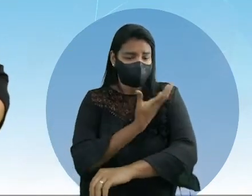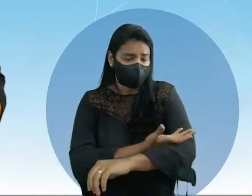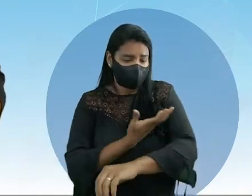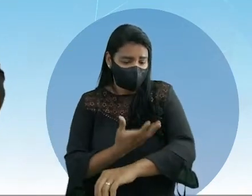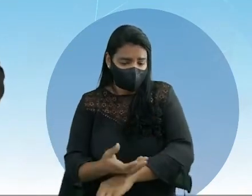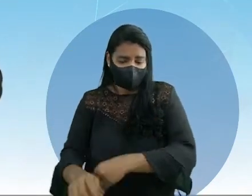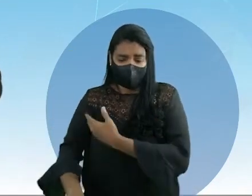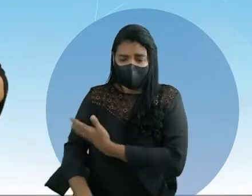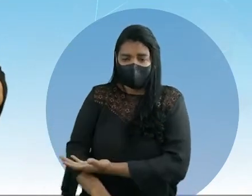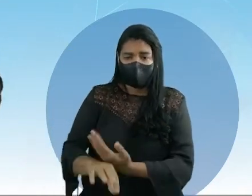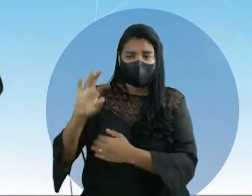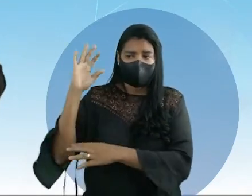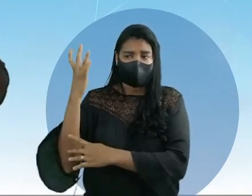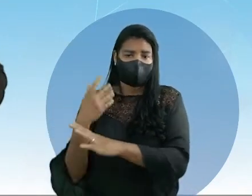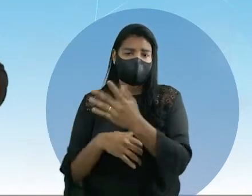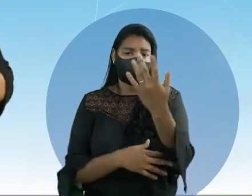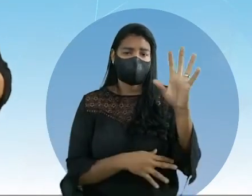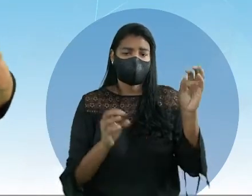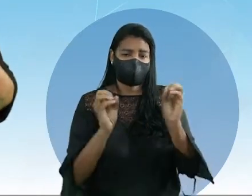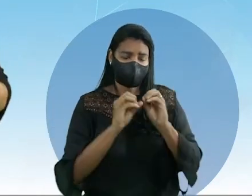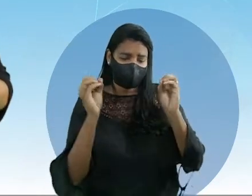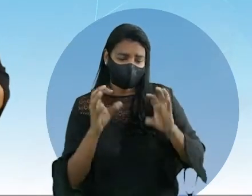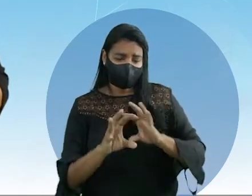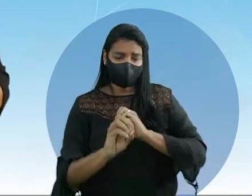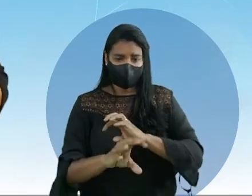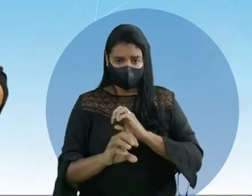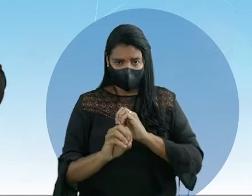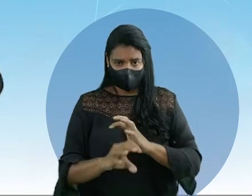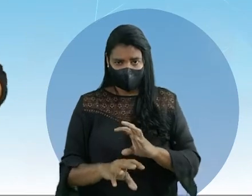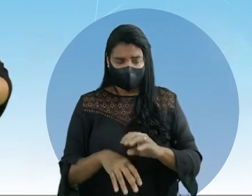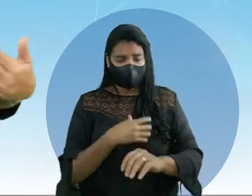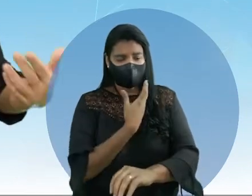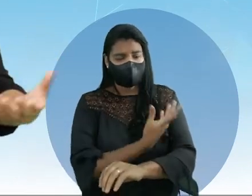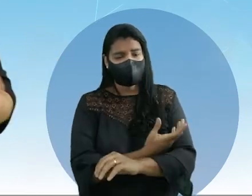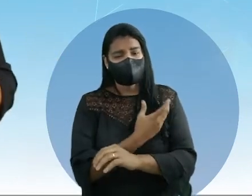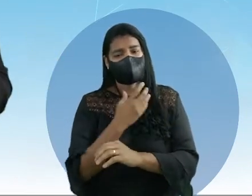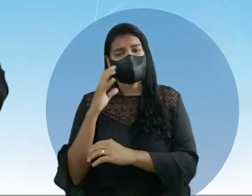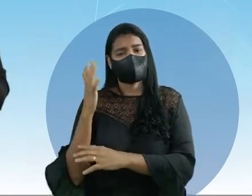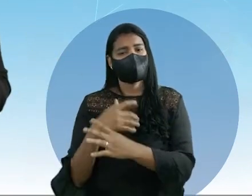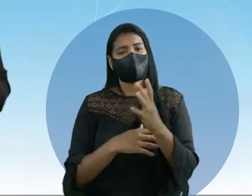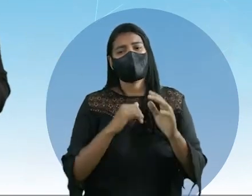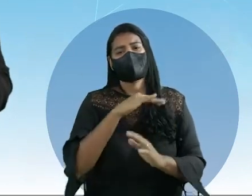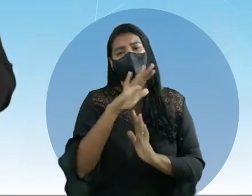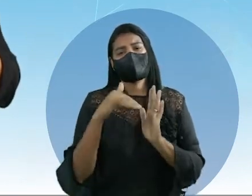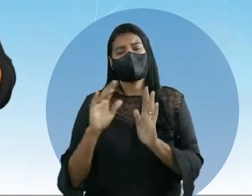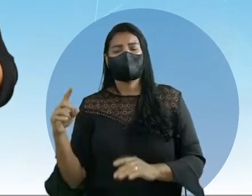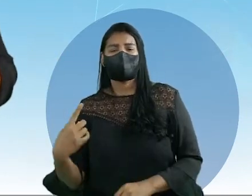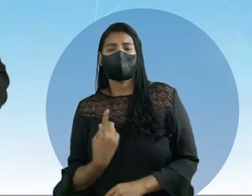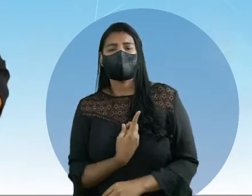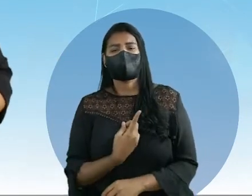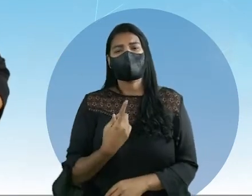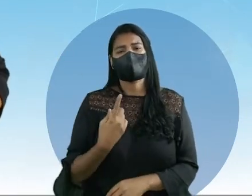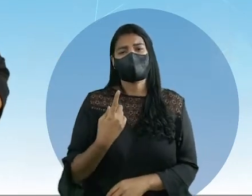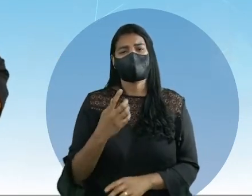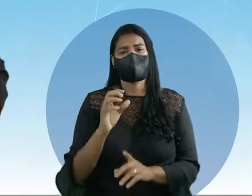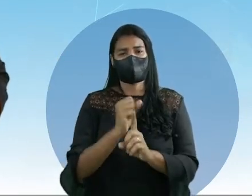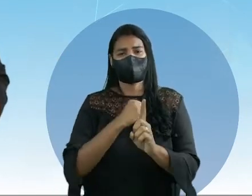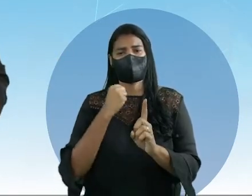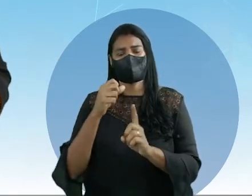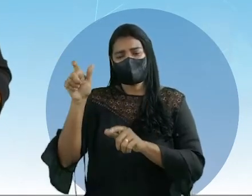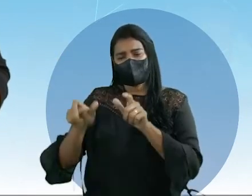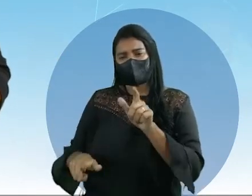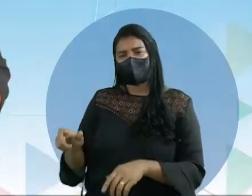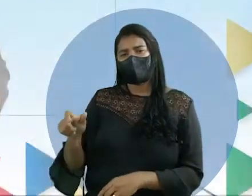a flora e também criar educação ambiental para todos nós cidadãos brasileiros. Reserva